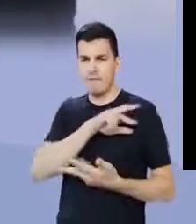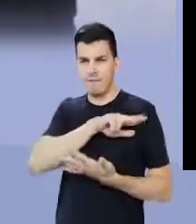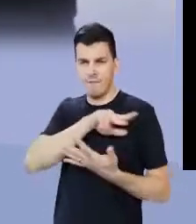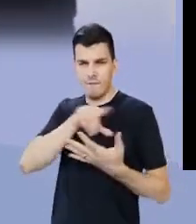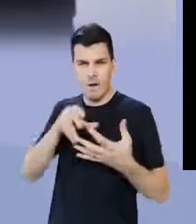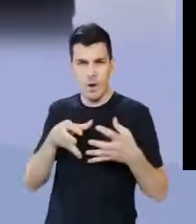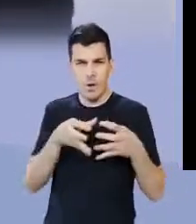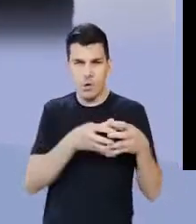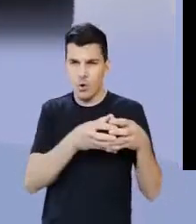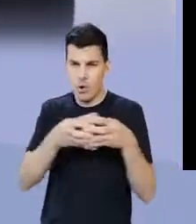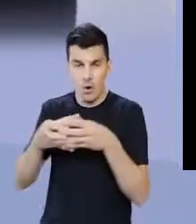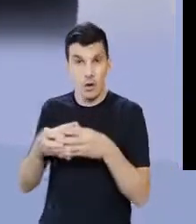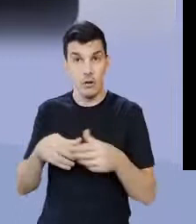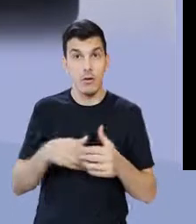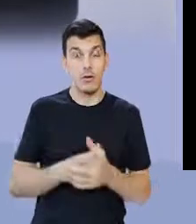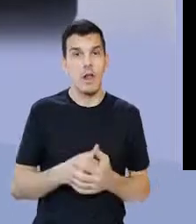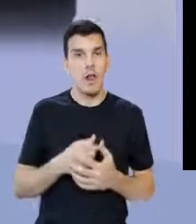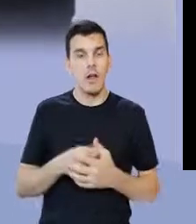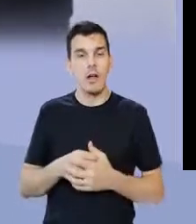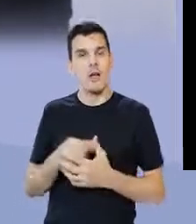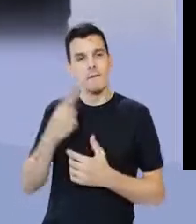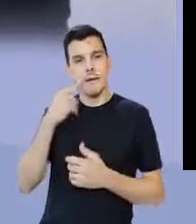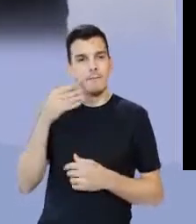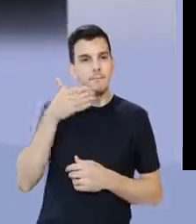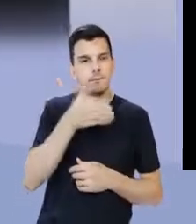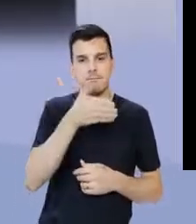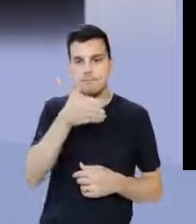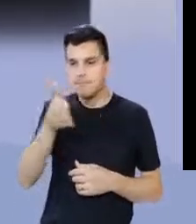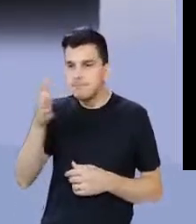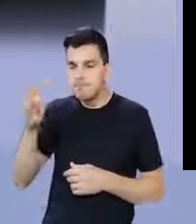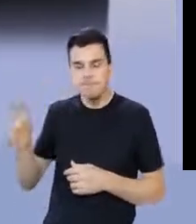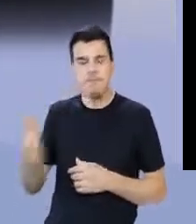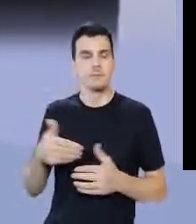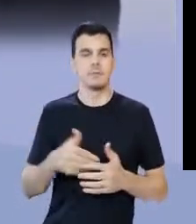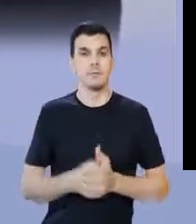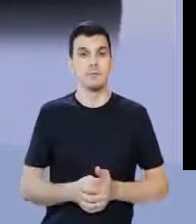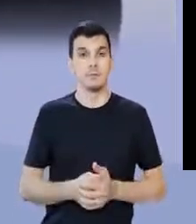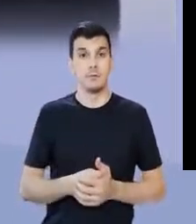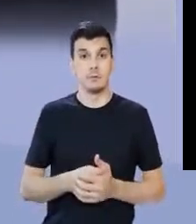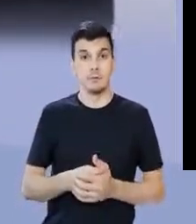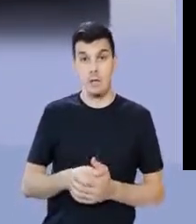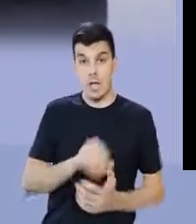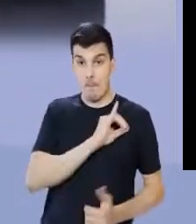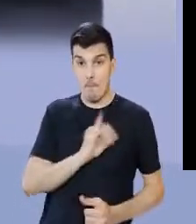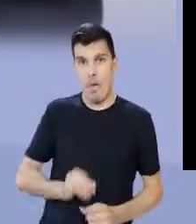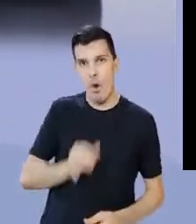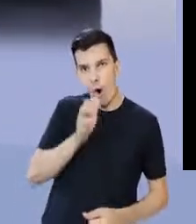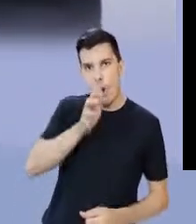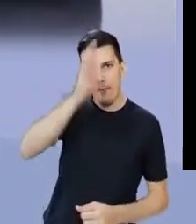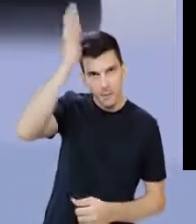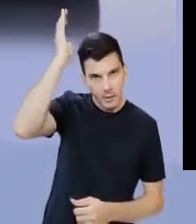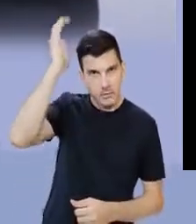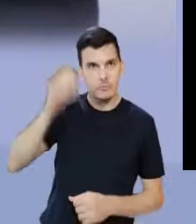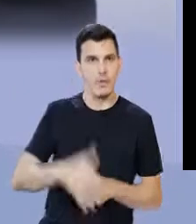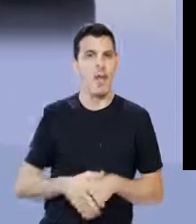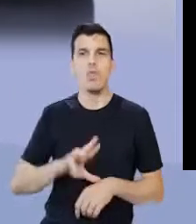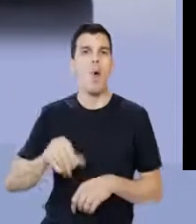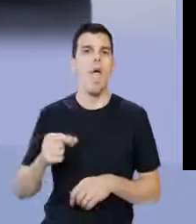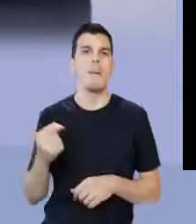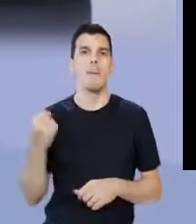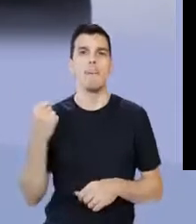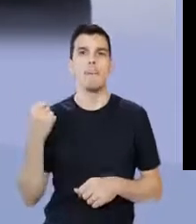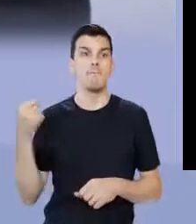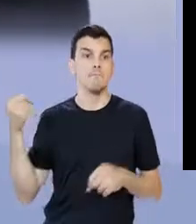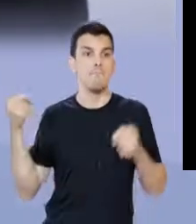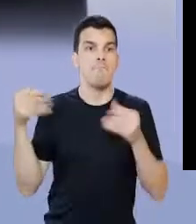vincos, ostrogodos, visigodos, francos, lembra? Acabam adentrando no Império Romano, claro que não é